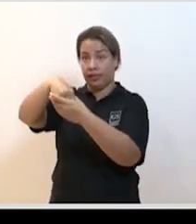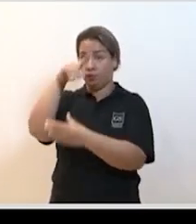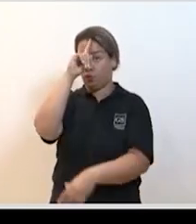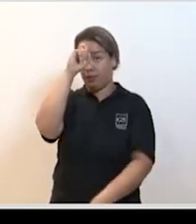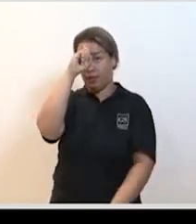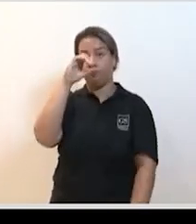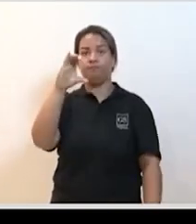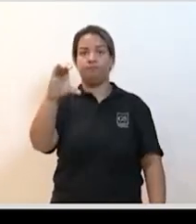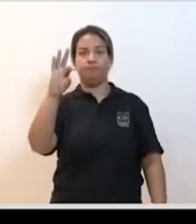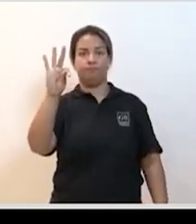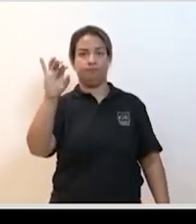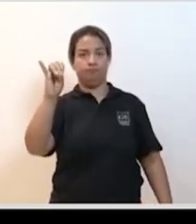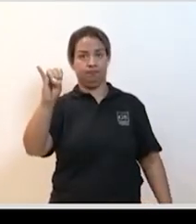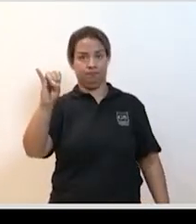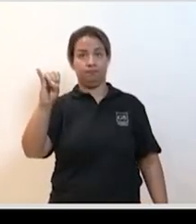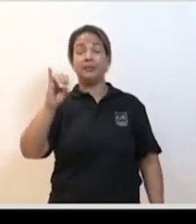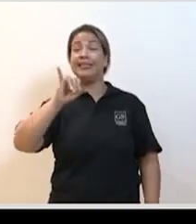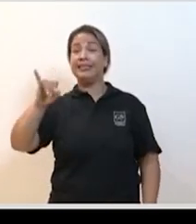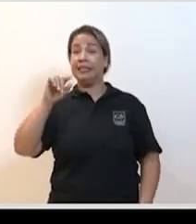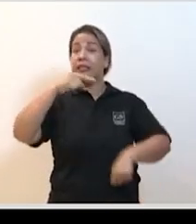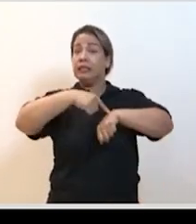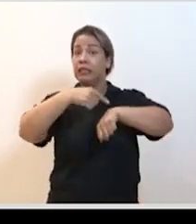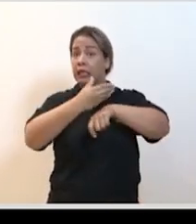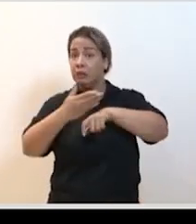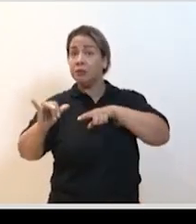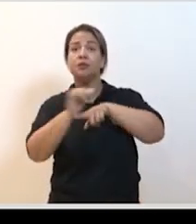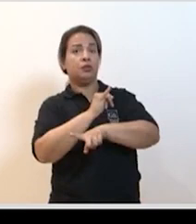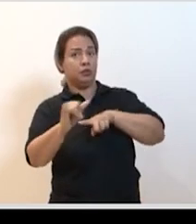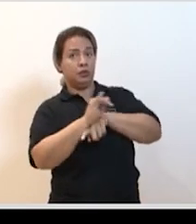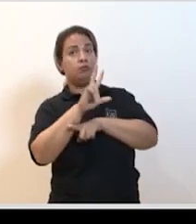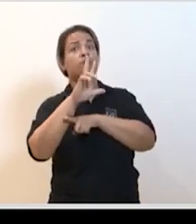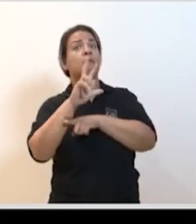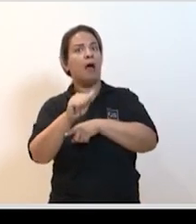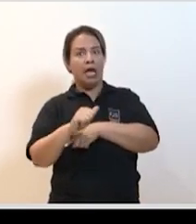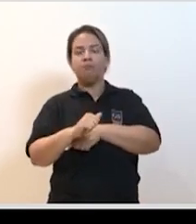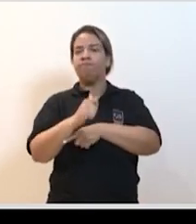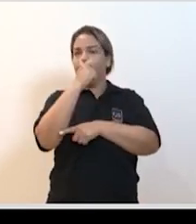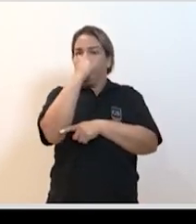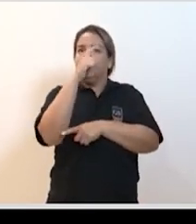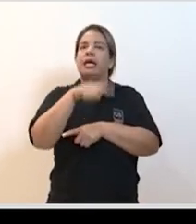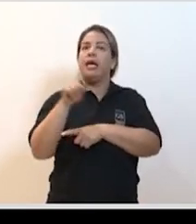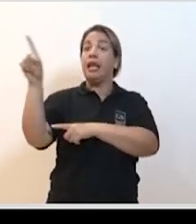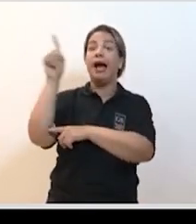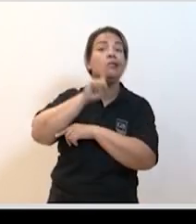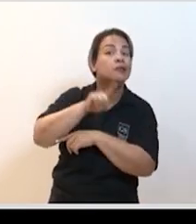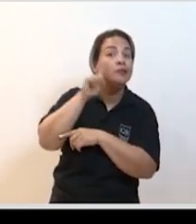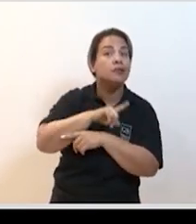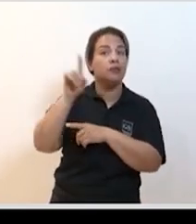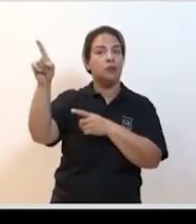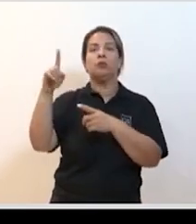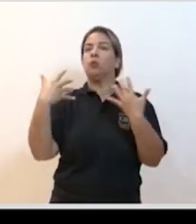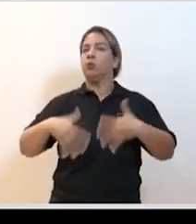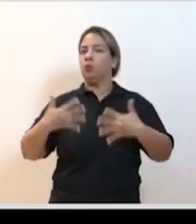claramente que em pouco tempo mesmo com as estratégias de mitigação vai ficar sobrecarregado isso nos Estados Unidos mas os Estados